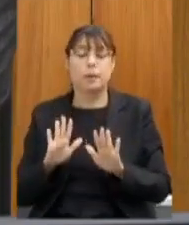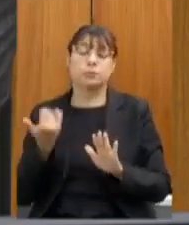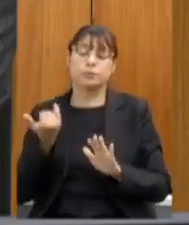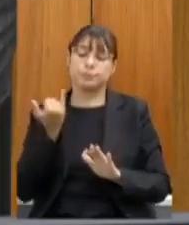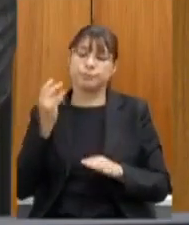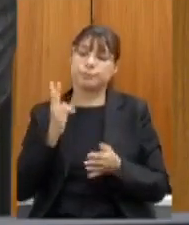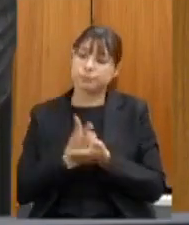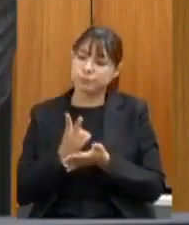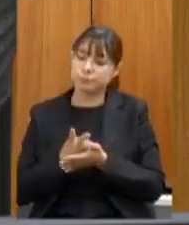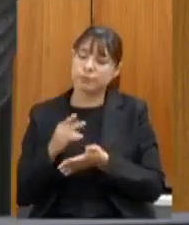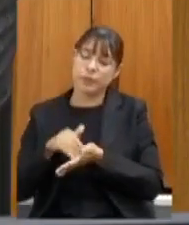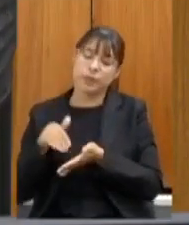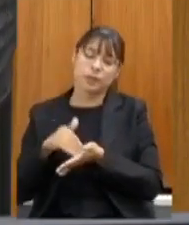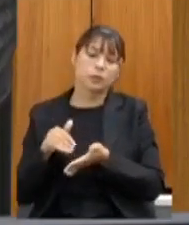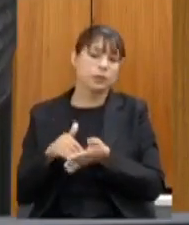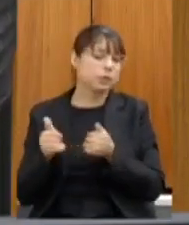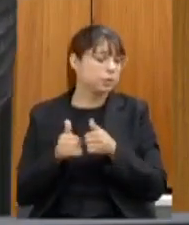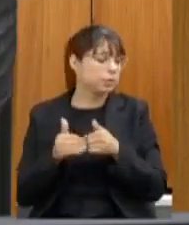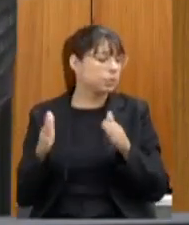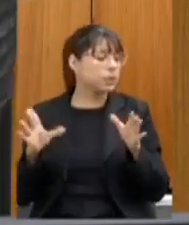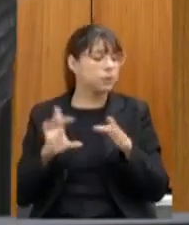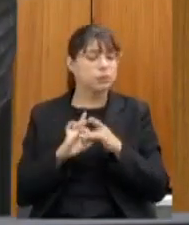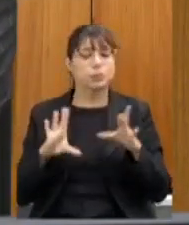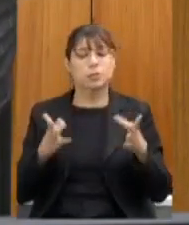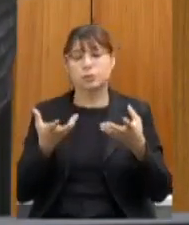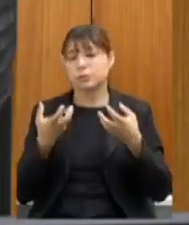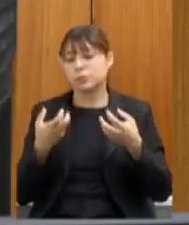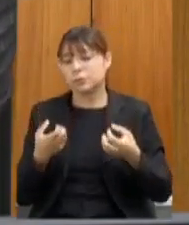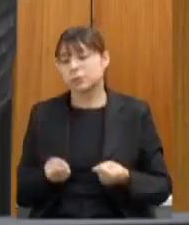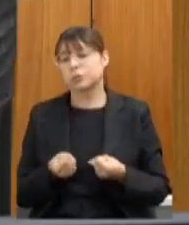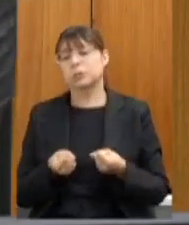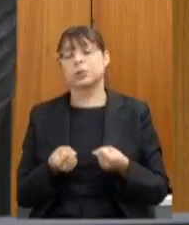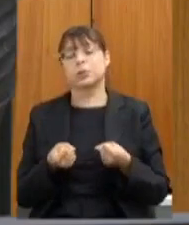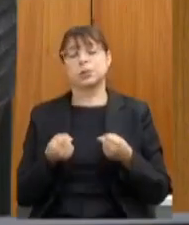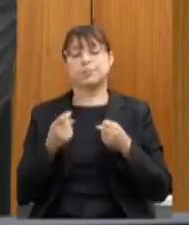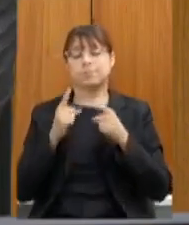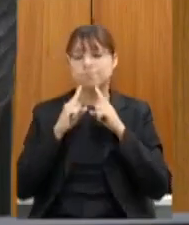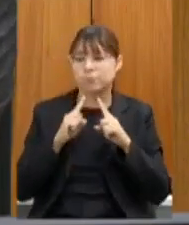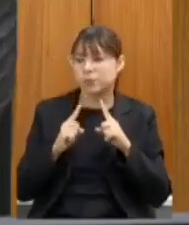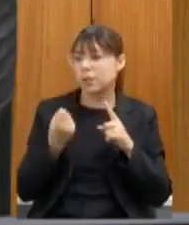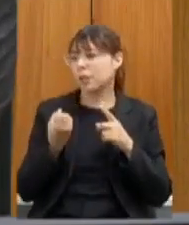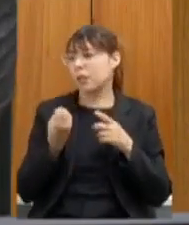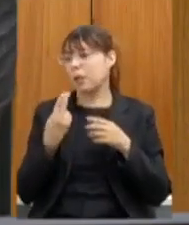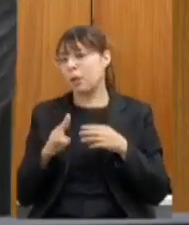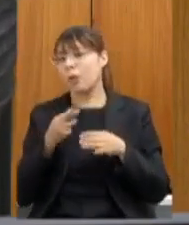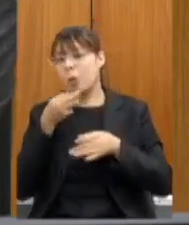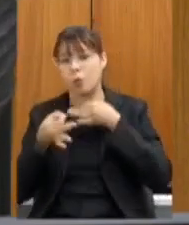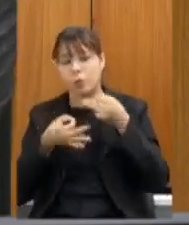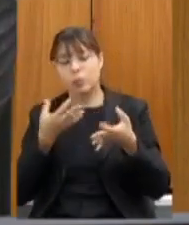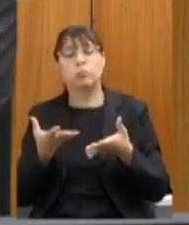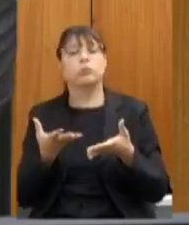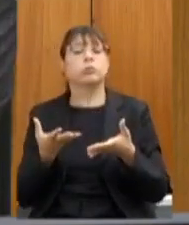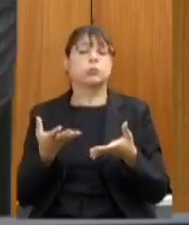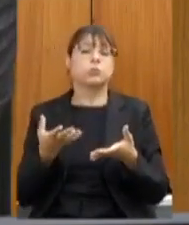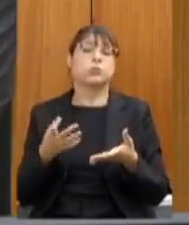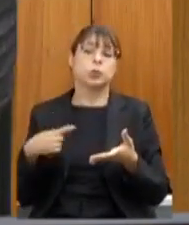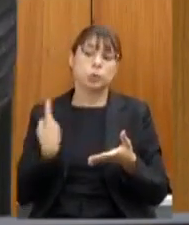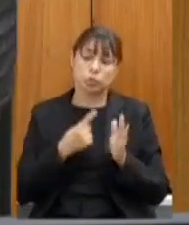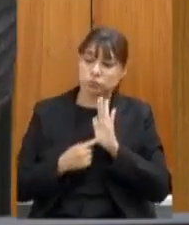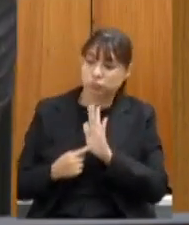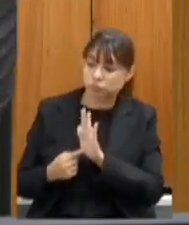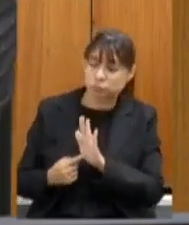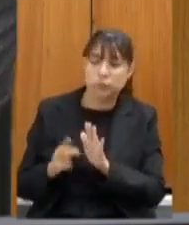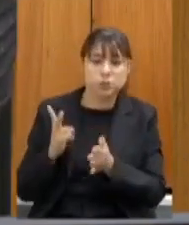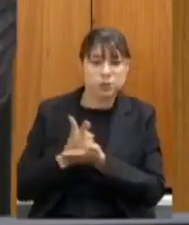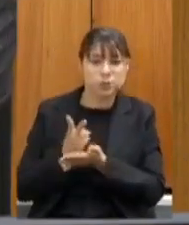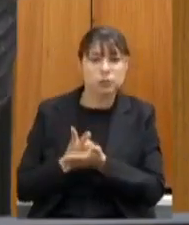sempre esteve aberta para receber as demandas para receber as críticas construtivas e tudo que a gente levou teve um